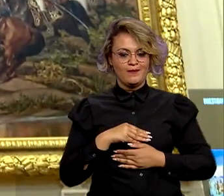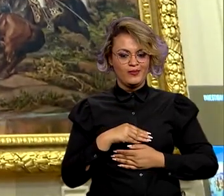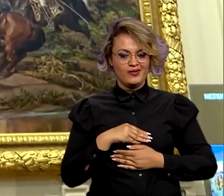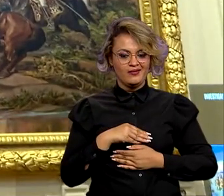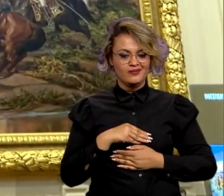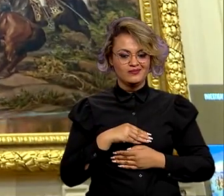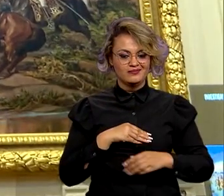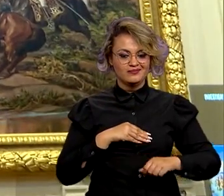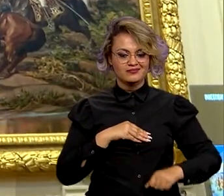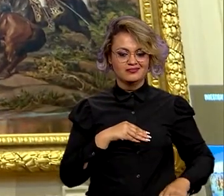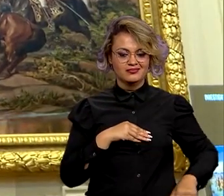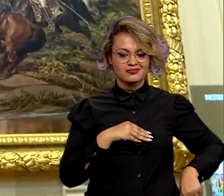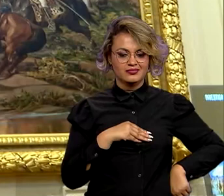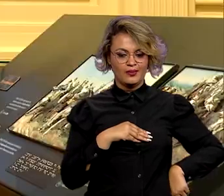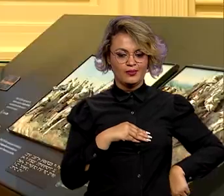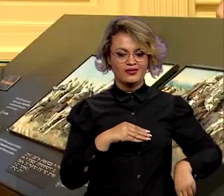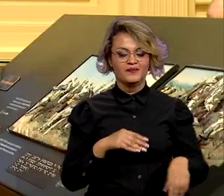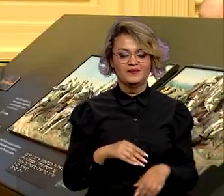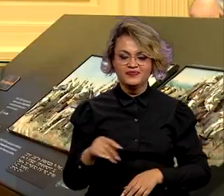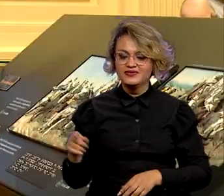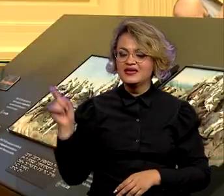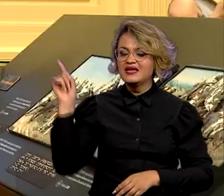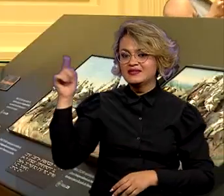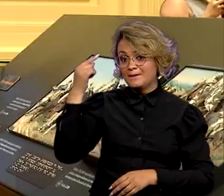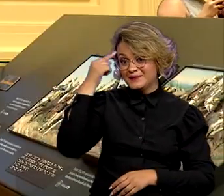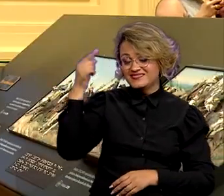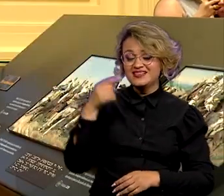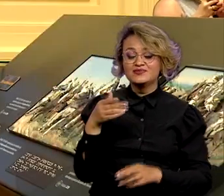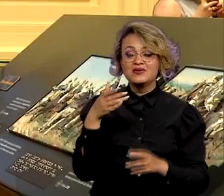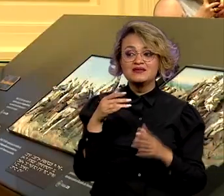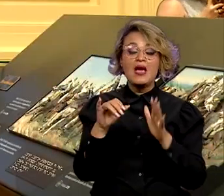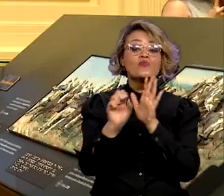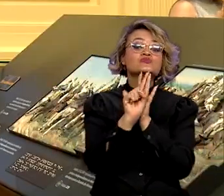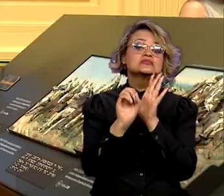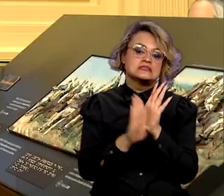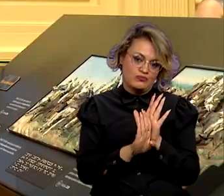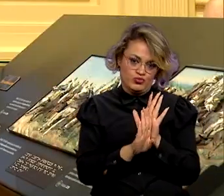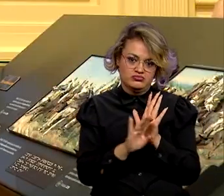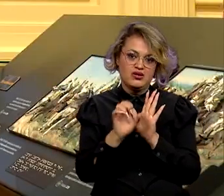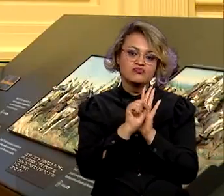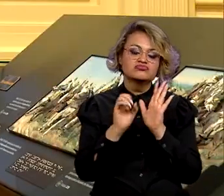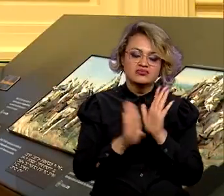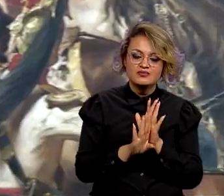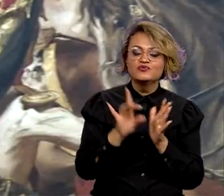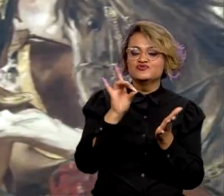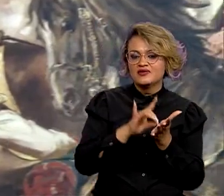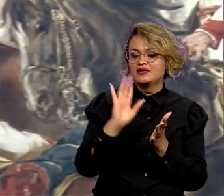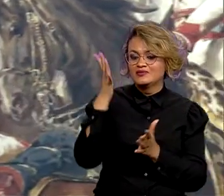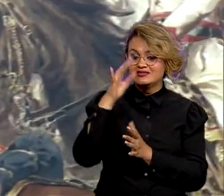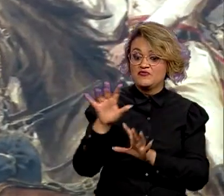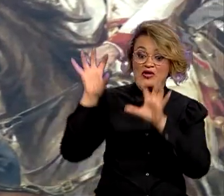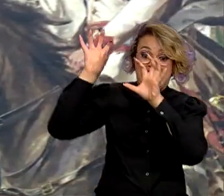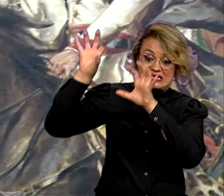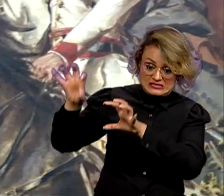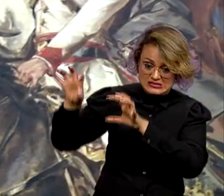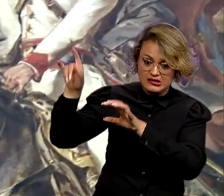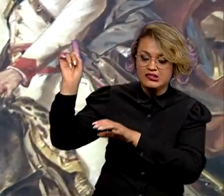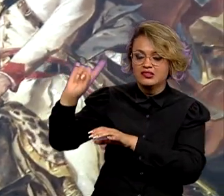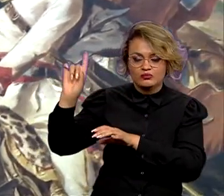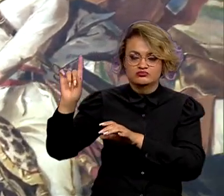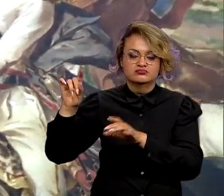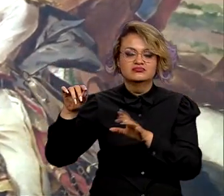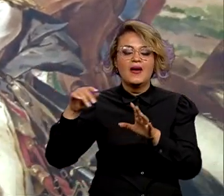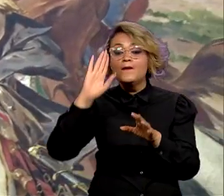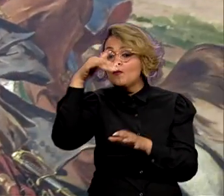ideia no museu é pensar nessa pintura como uma representação, uma alegoria de um fato. Ele queria efetivamente